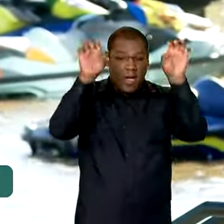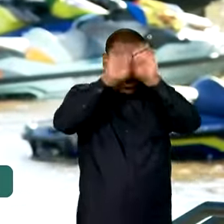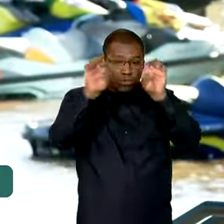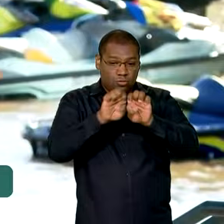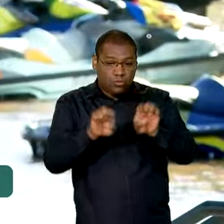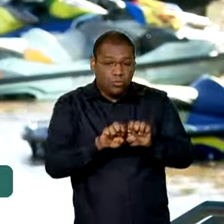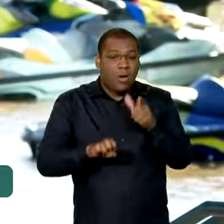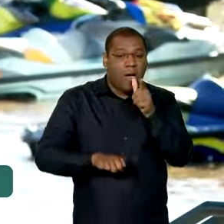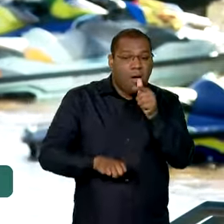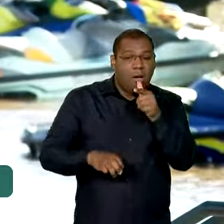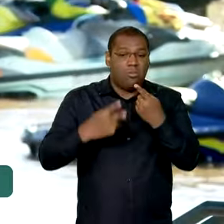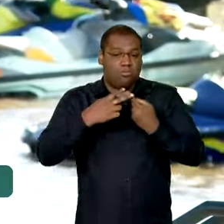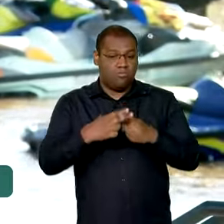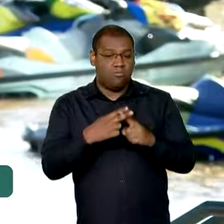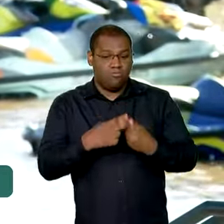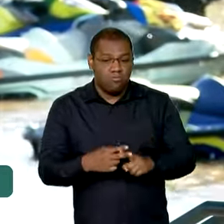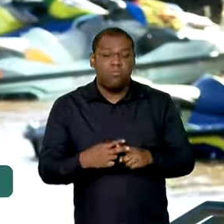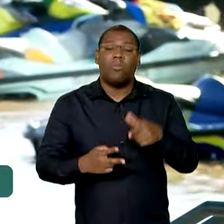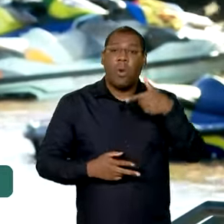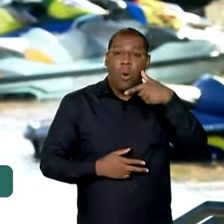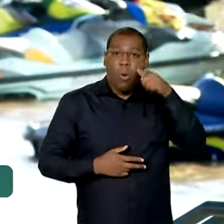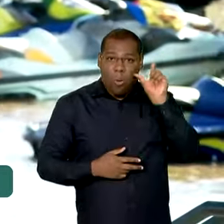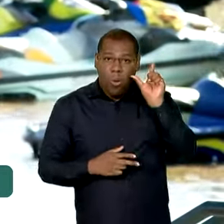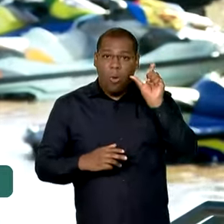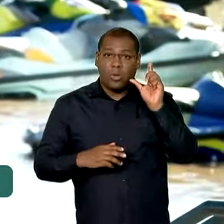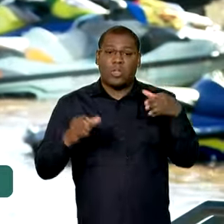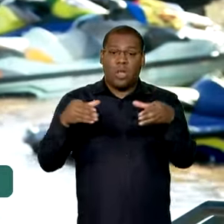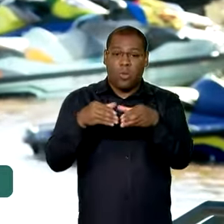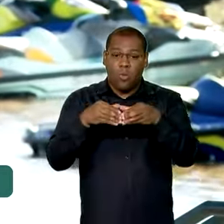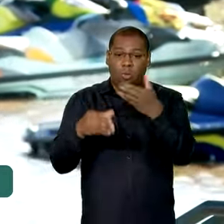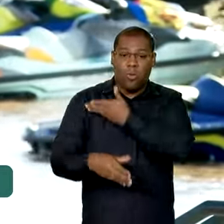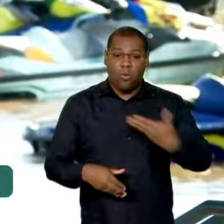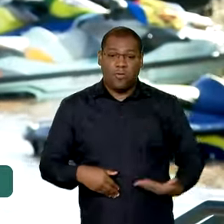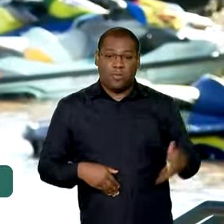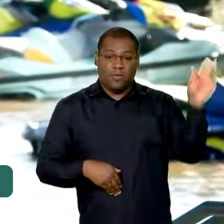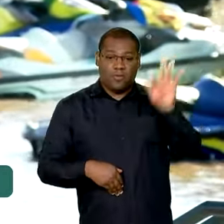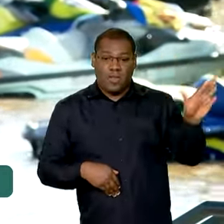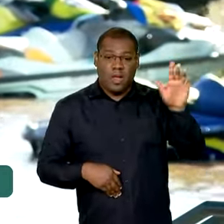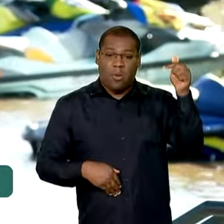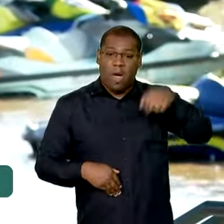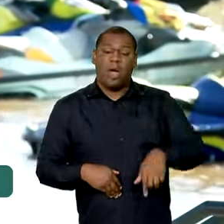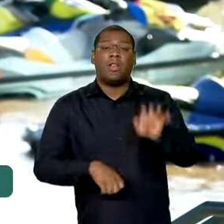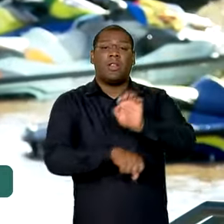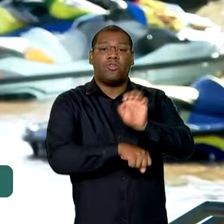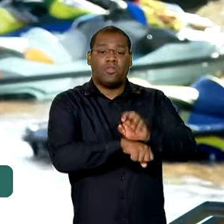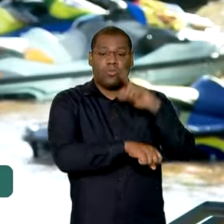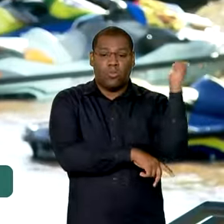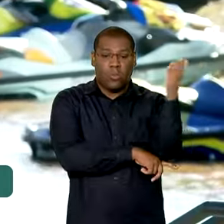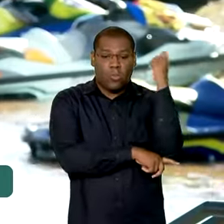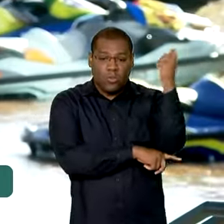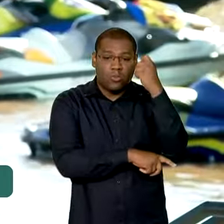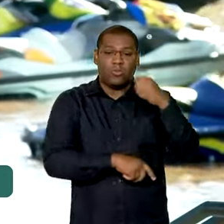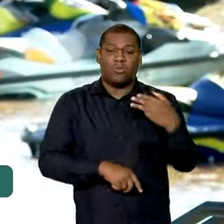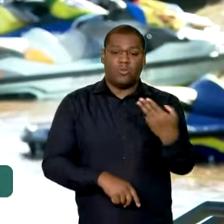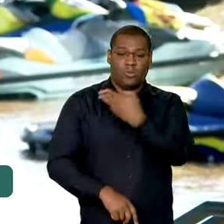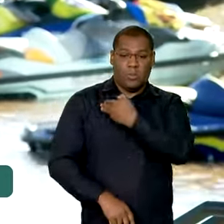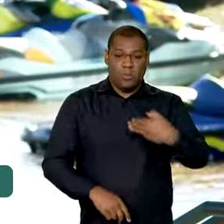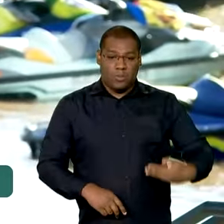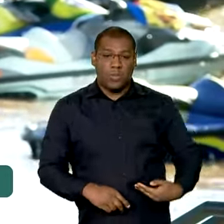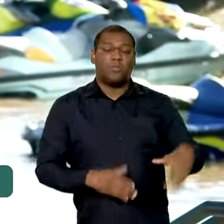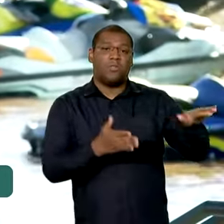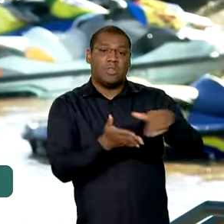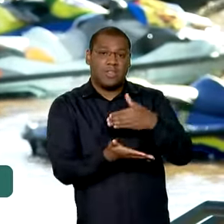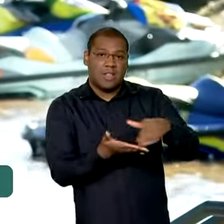abastecimento. Ontem, uma comitiva do governo federal esteve aqui no Rio Grande do Sul, entre eles o ministro da